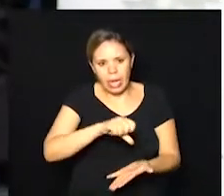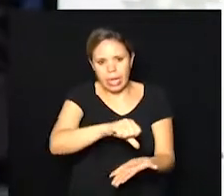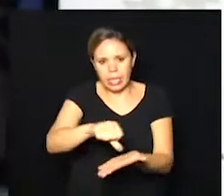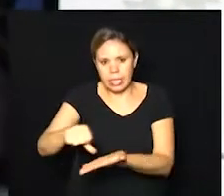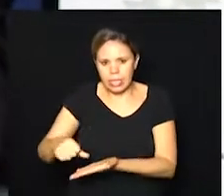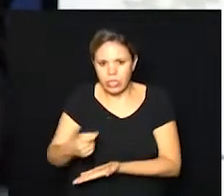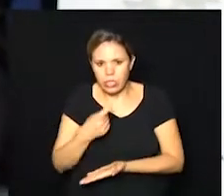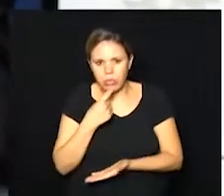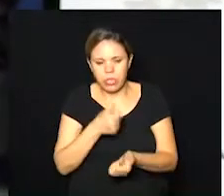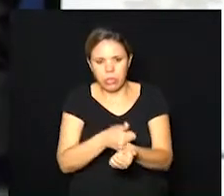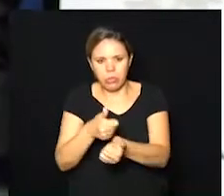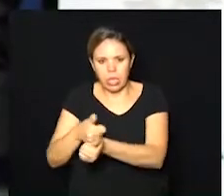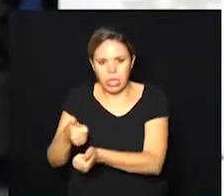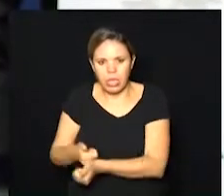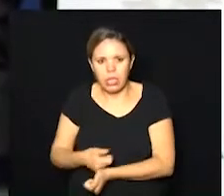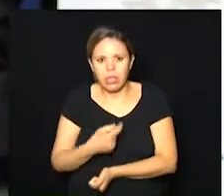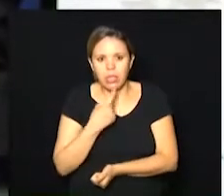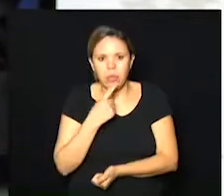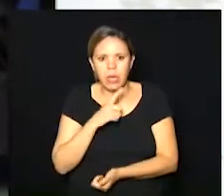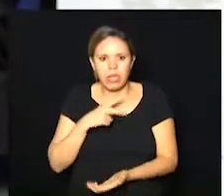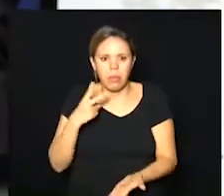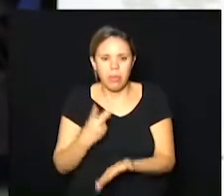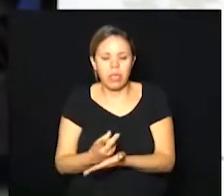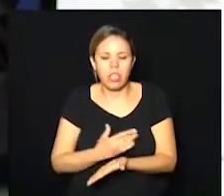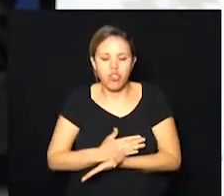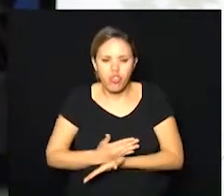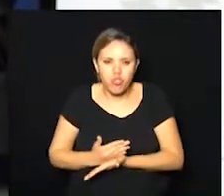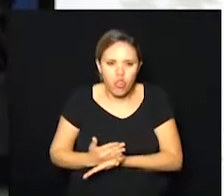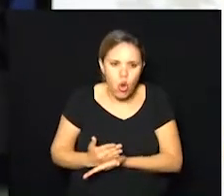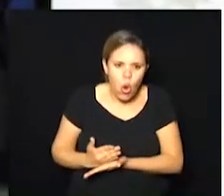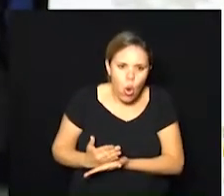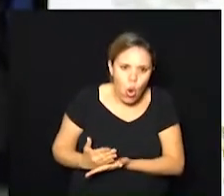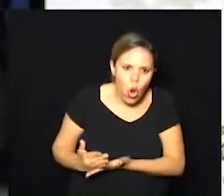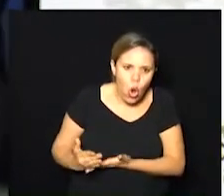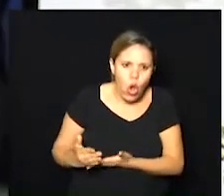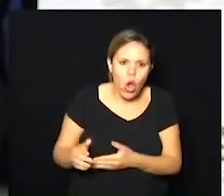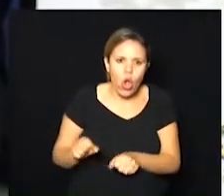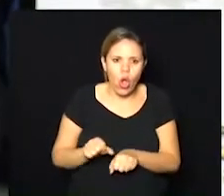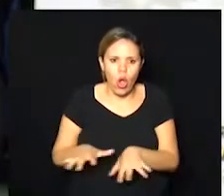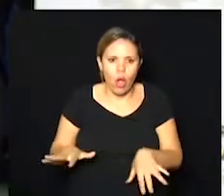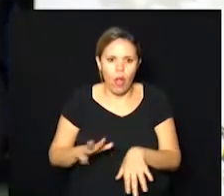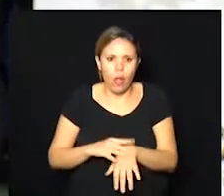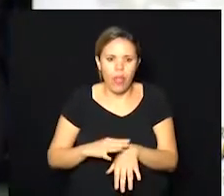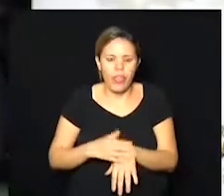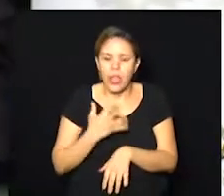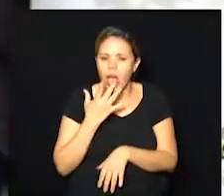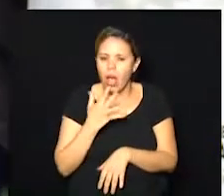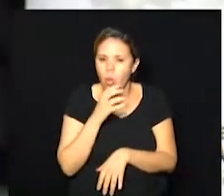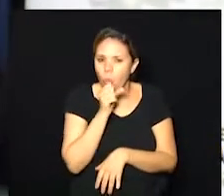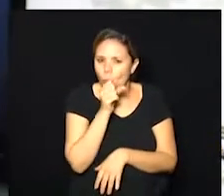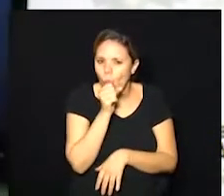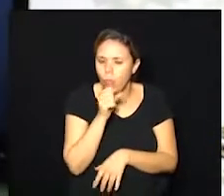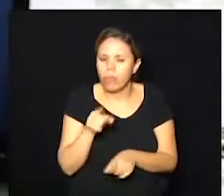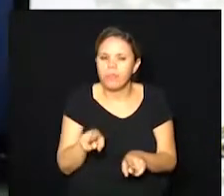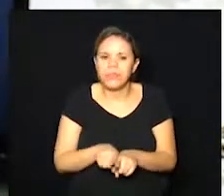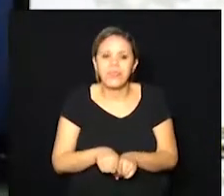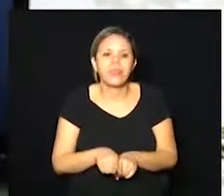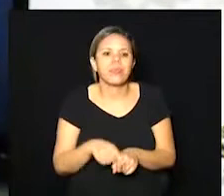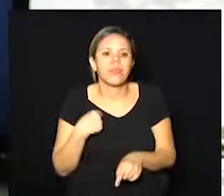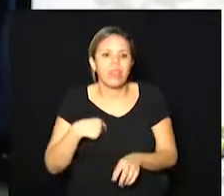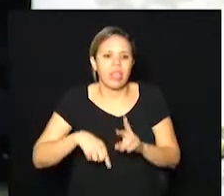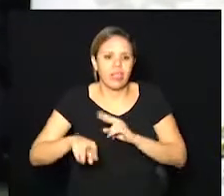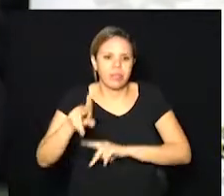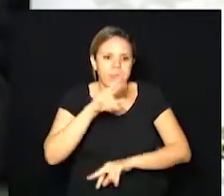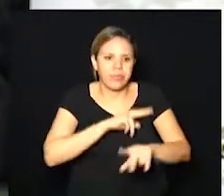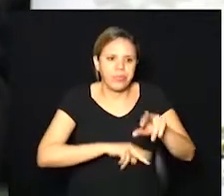Campinas tem permanecido, desde que começou, na cor laranja. Nós tivemos variações em